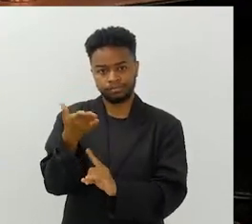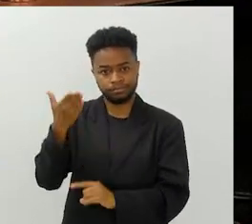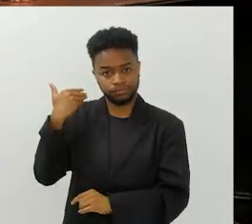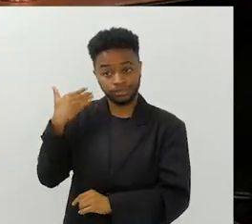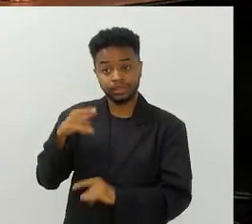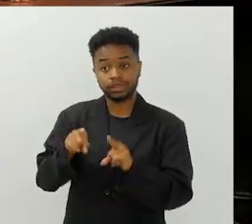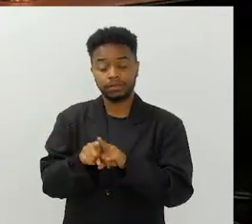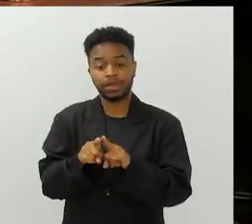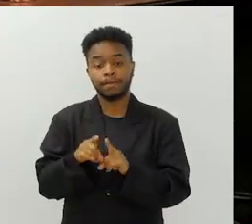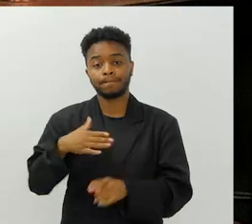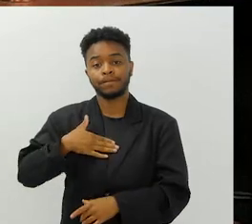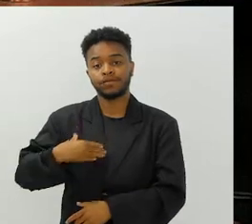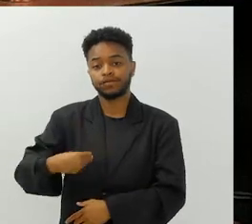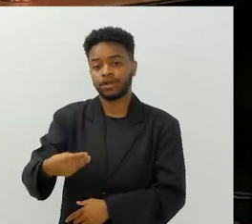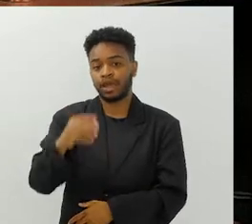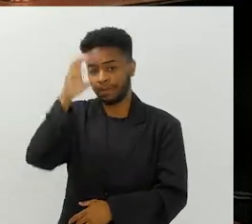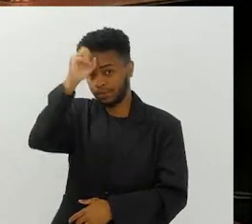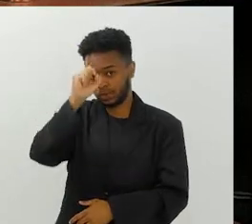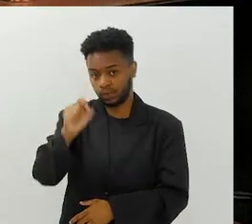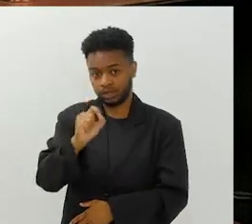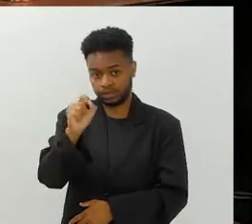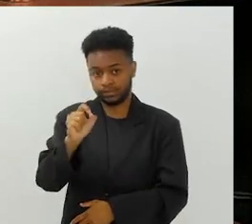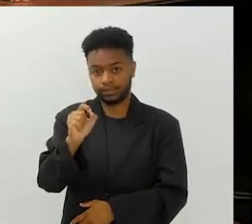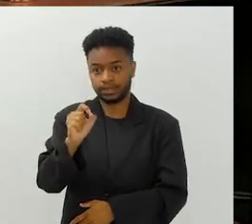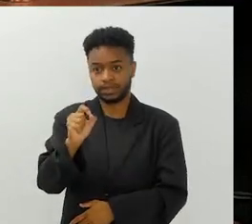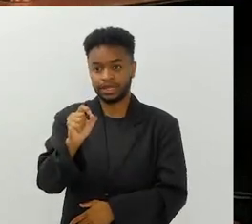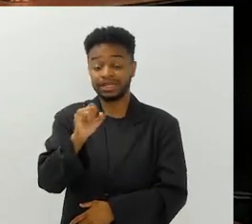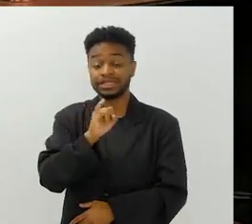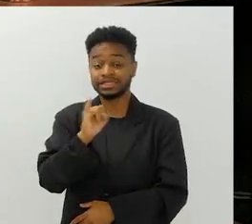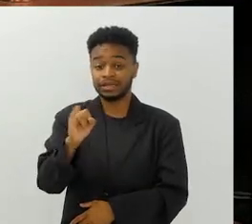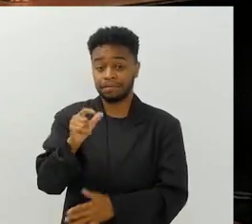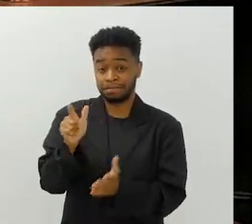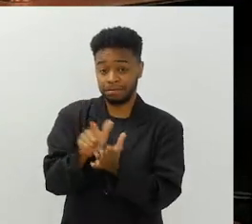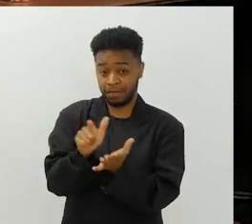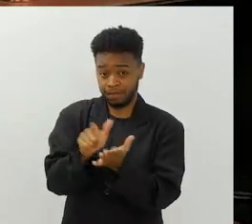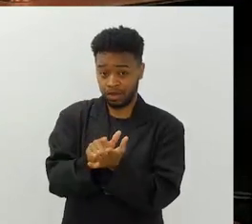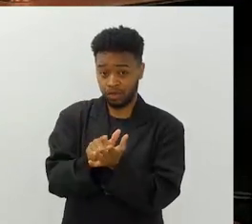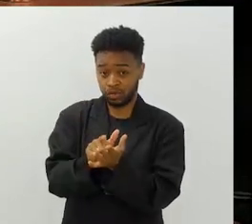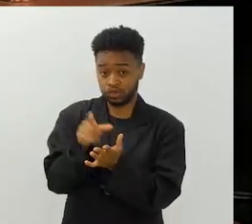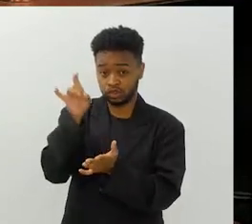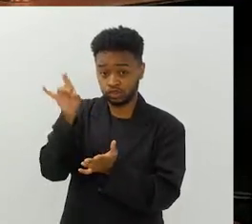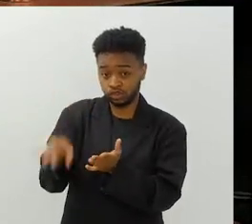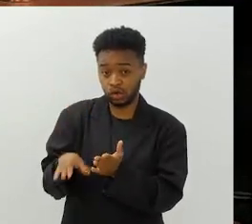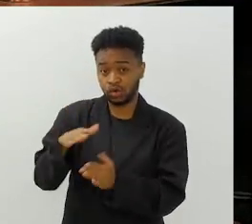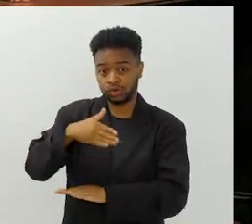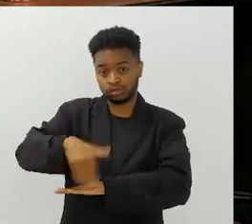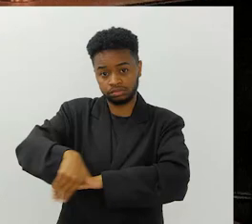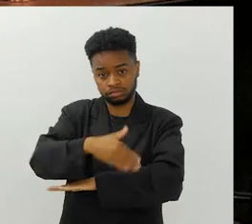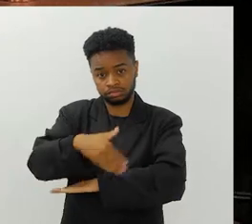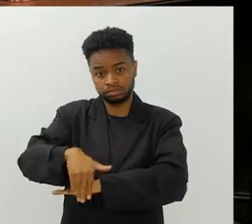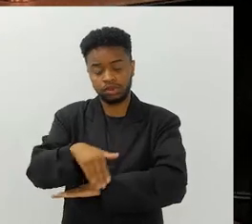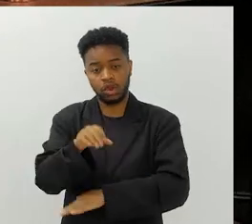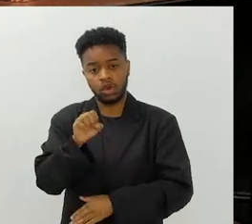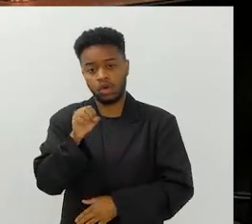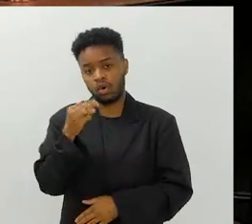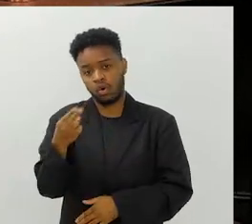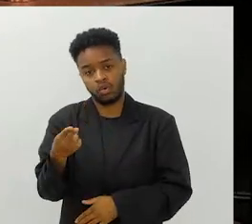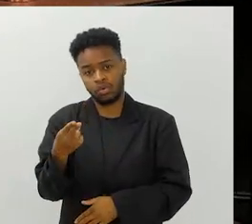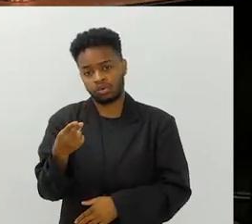época e na escola elas aprendiam que se você jogasse um papel na rua, né?